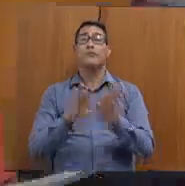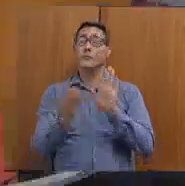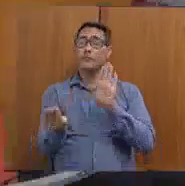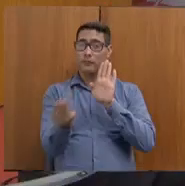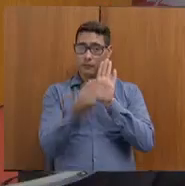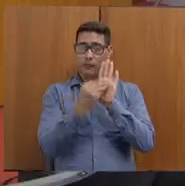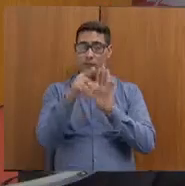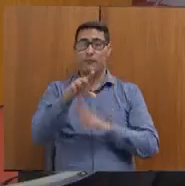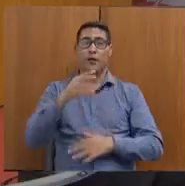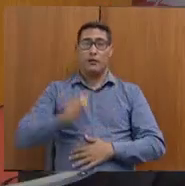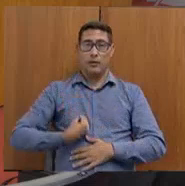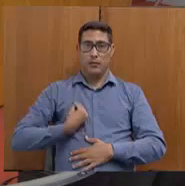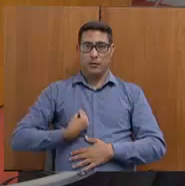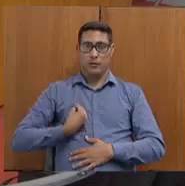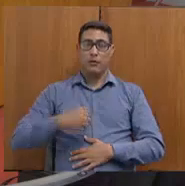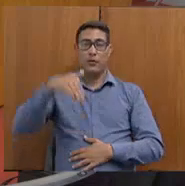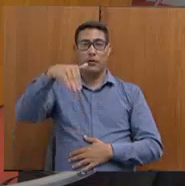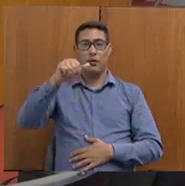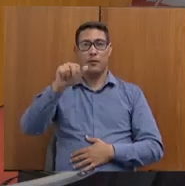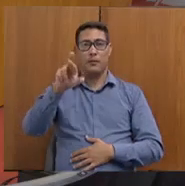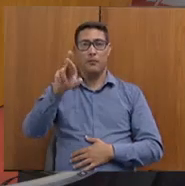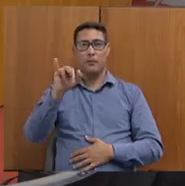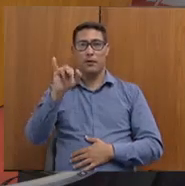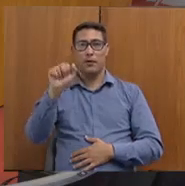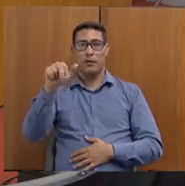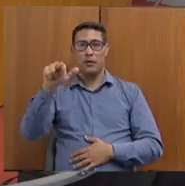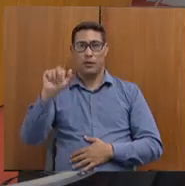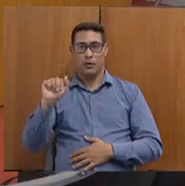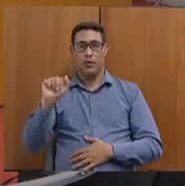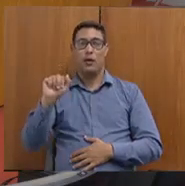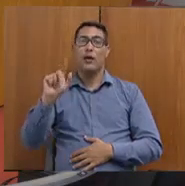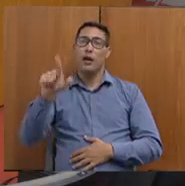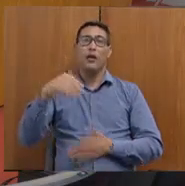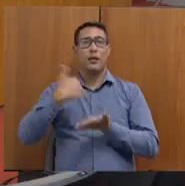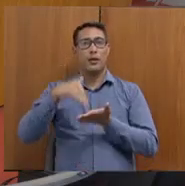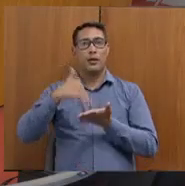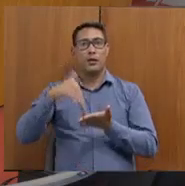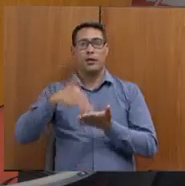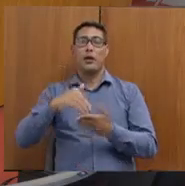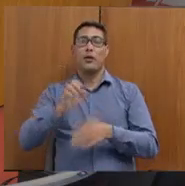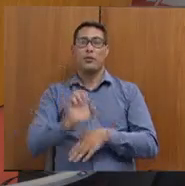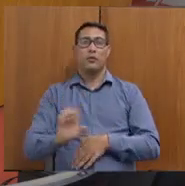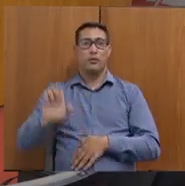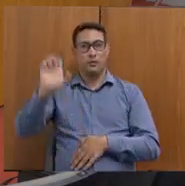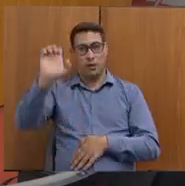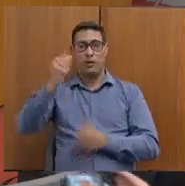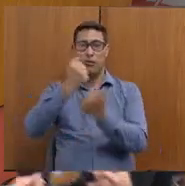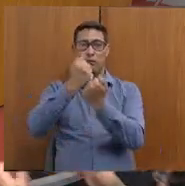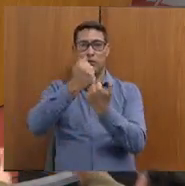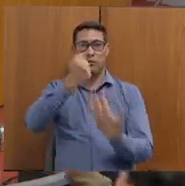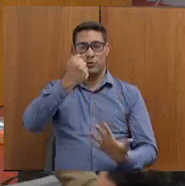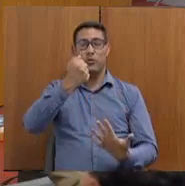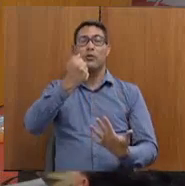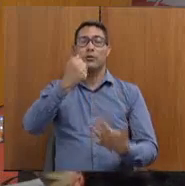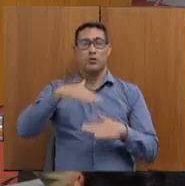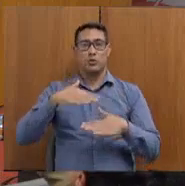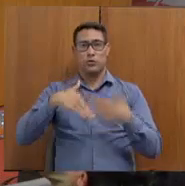presença da Mariana Oliveira Pimentel, secretária de Estado, adjunta de Desenvolvimento Social.